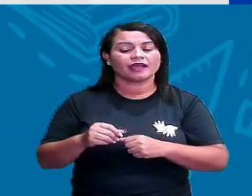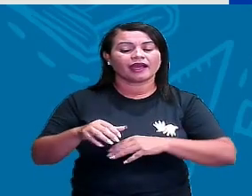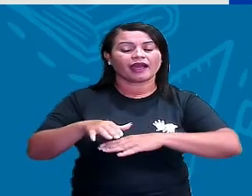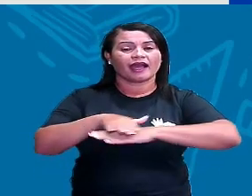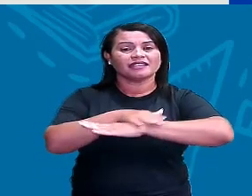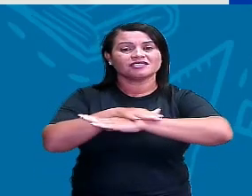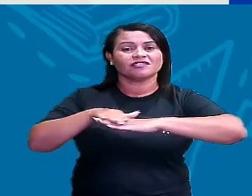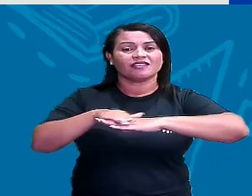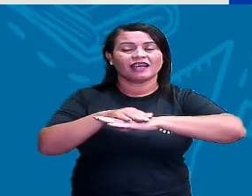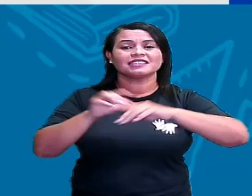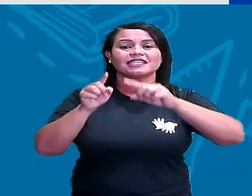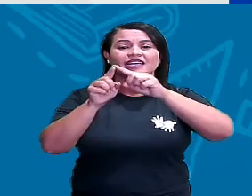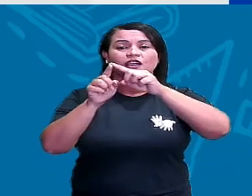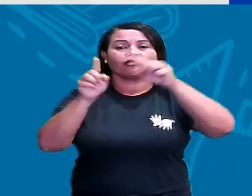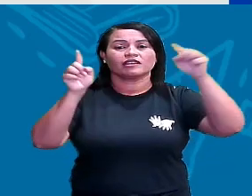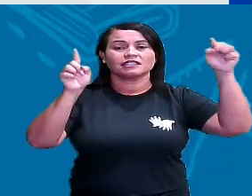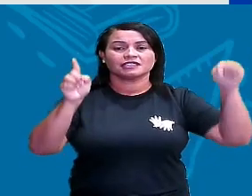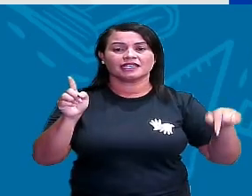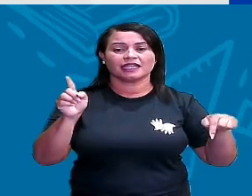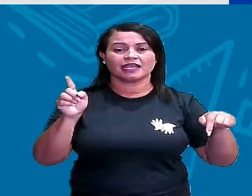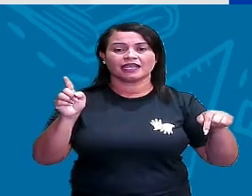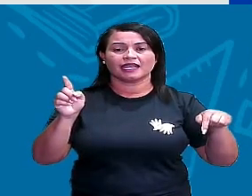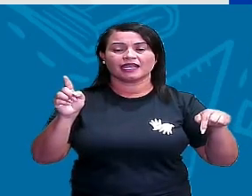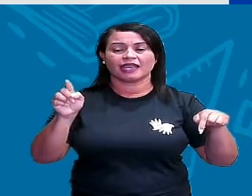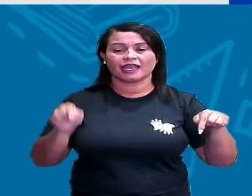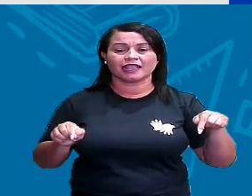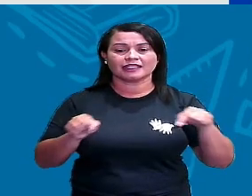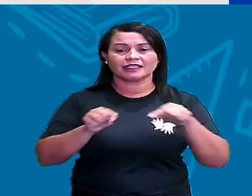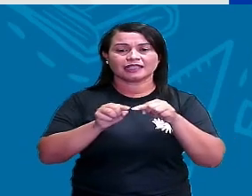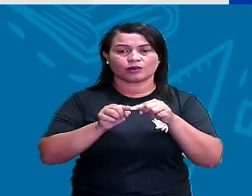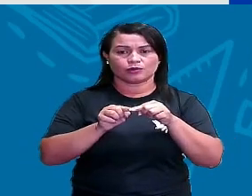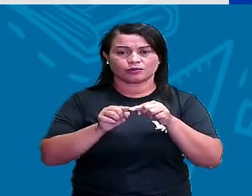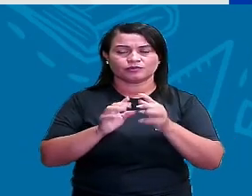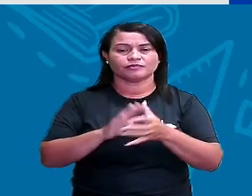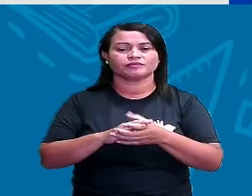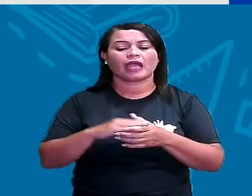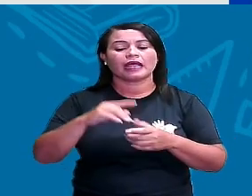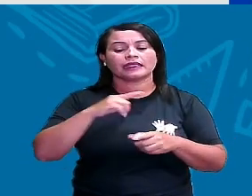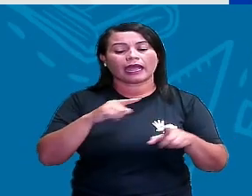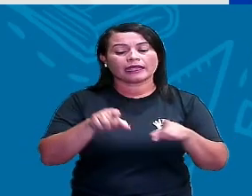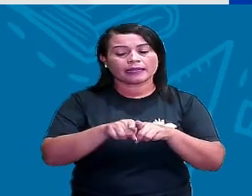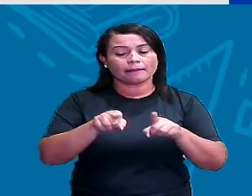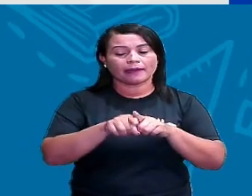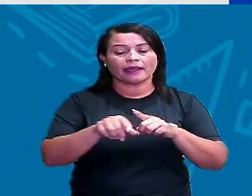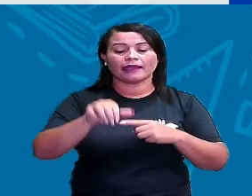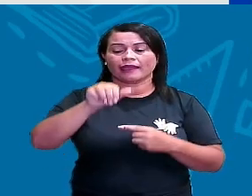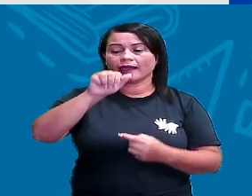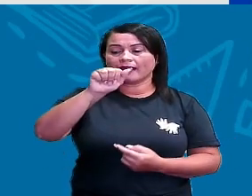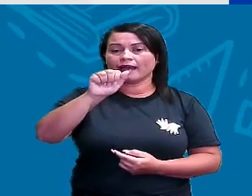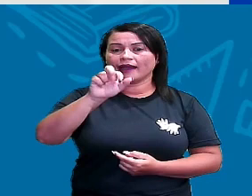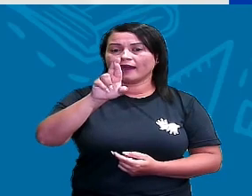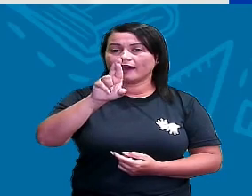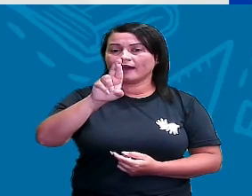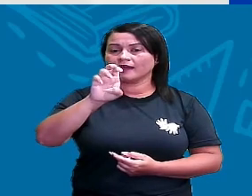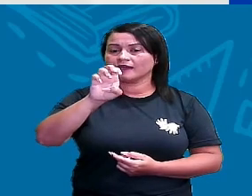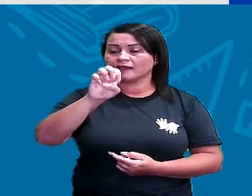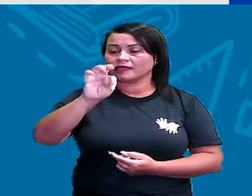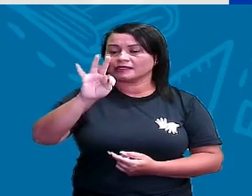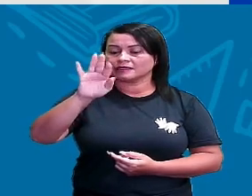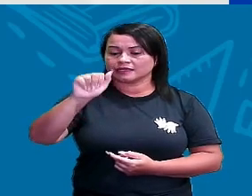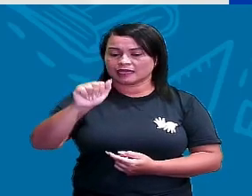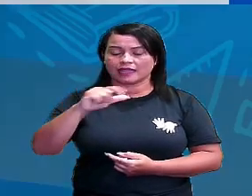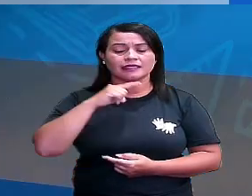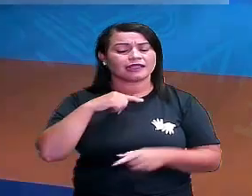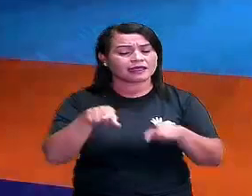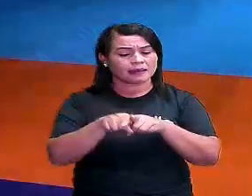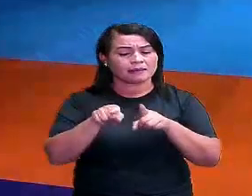retângulos, tá? Então, ó, ele tem também aresta, olha lá, aresta. Ele também